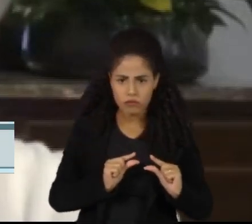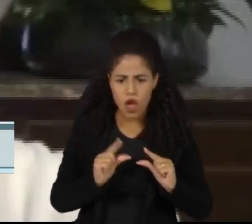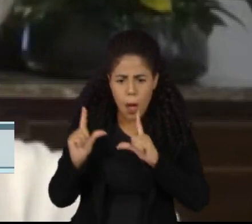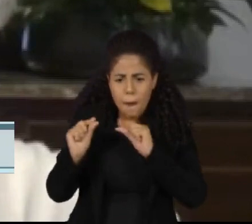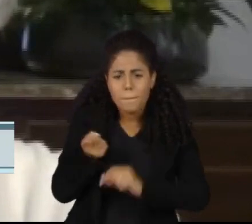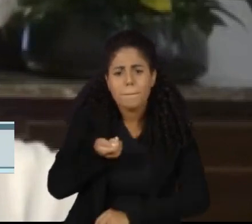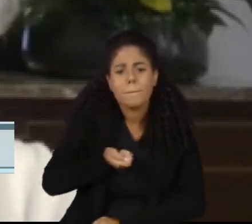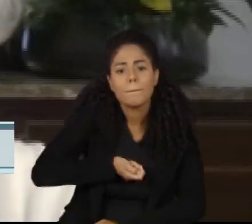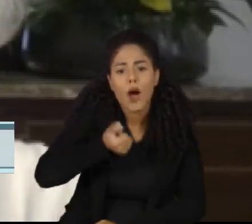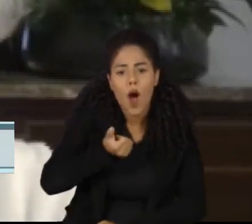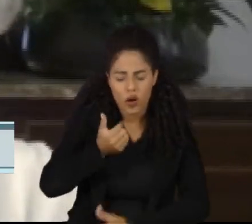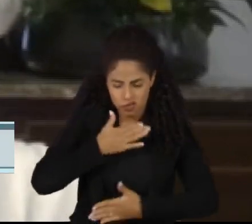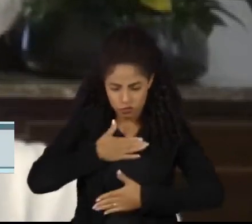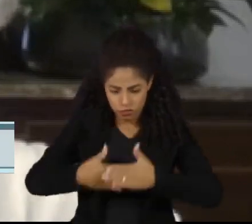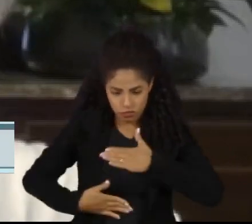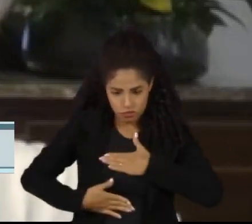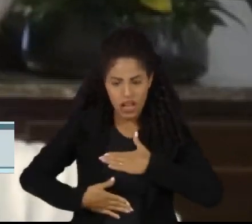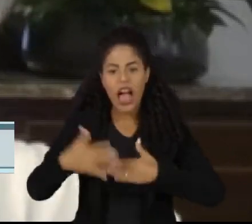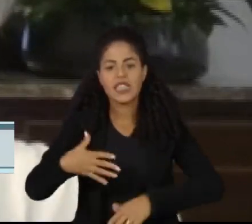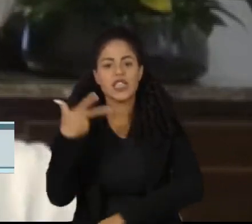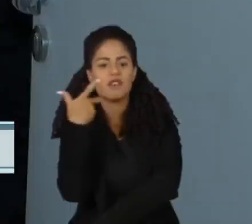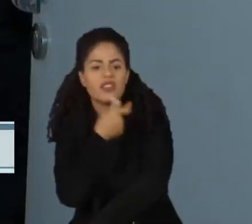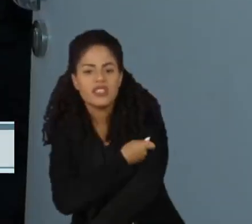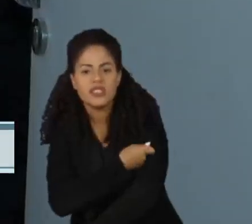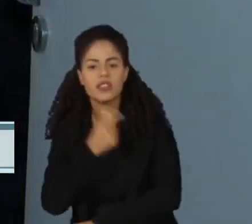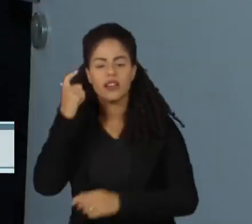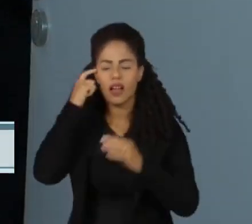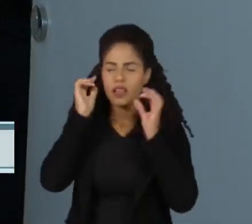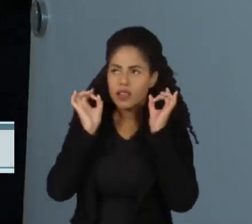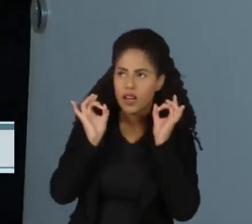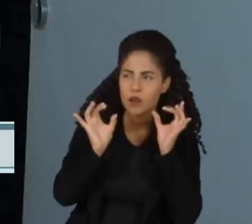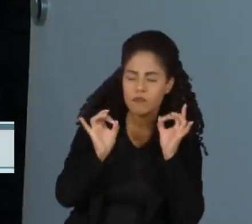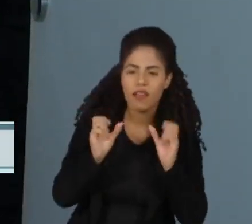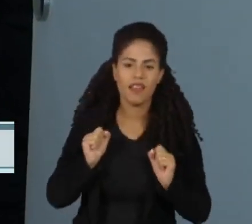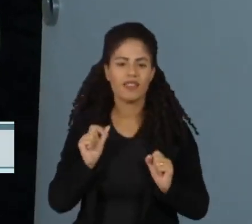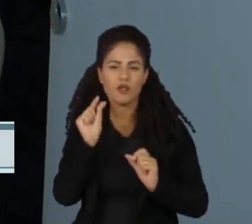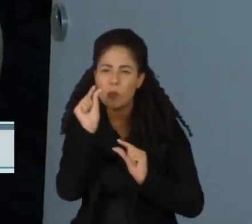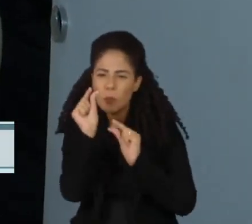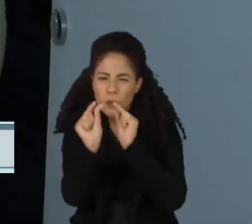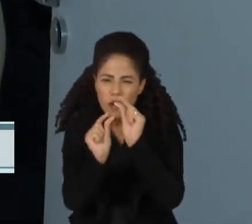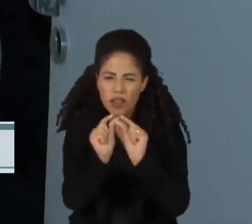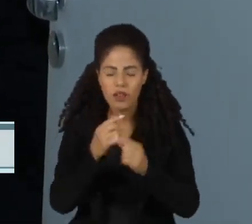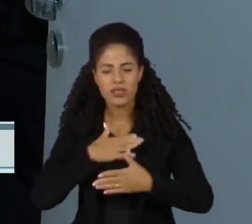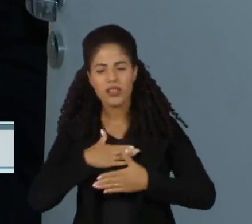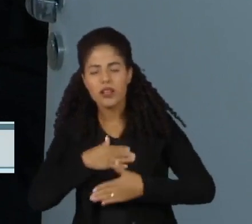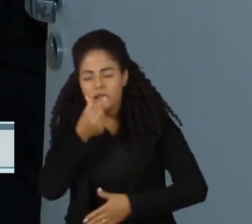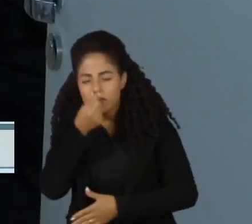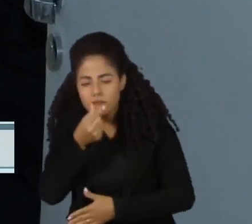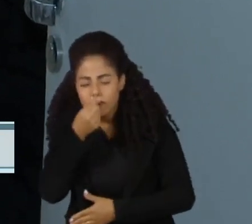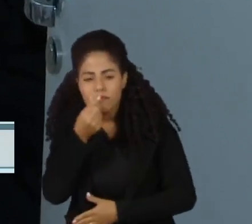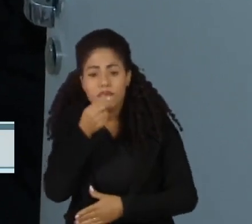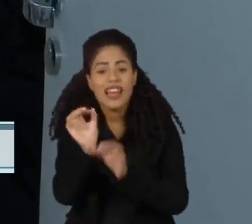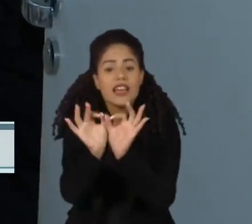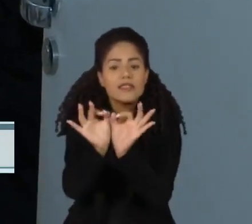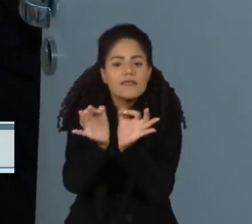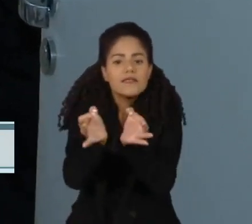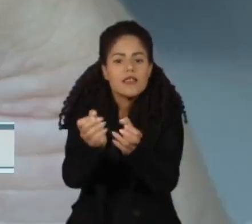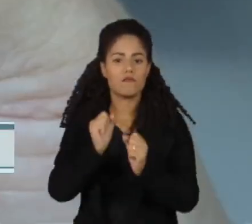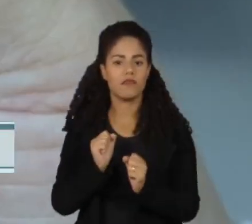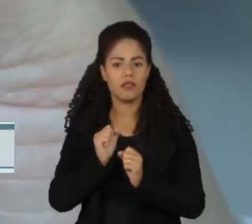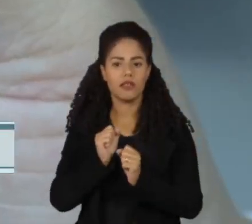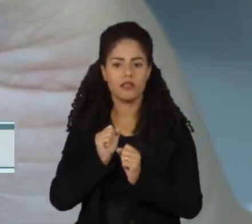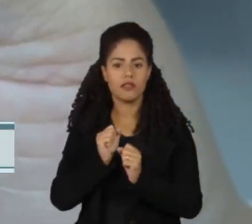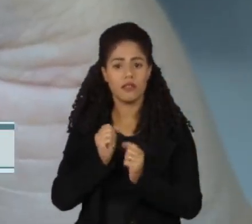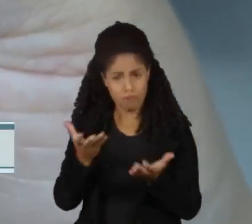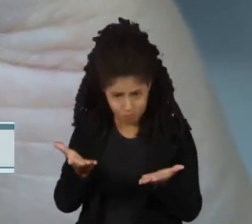menores, milhares de vezes menores do que a infecção por coronavírus. Atualmente, para a maioria das pessoas,